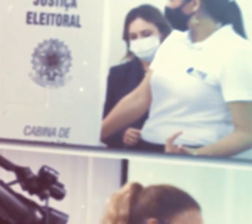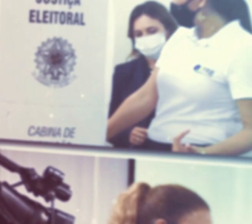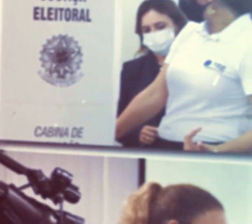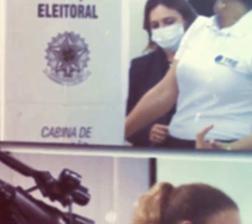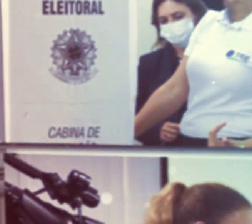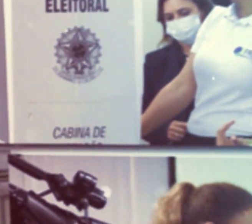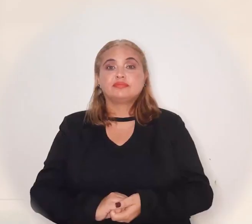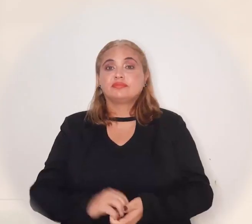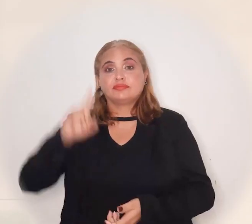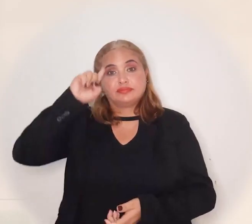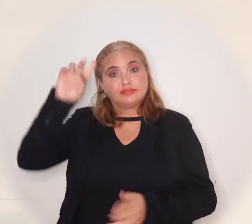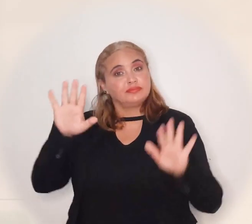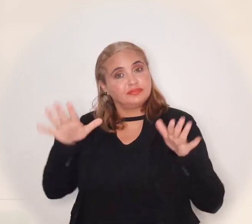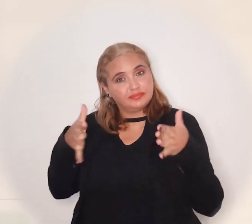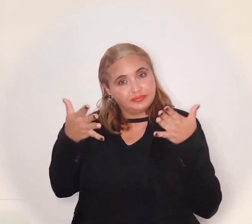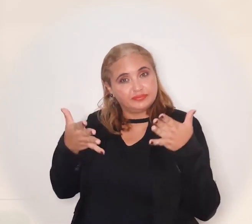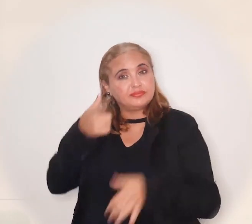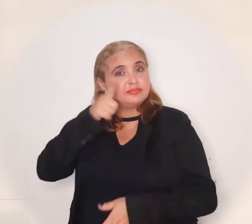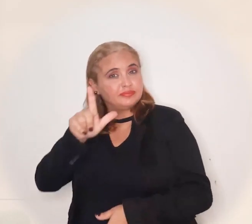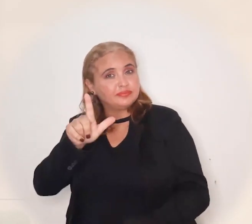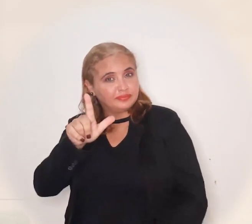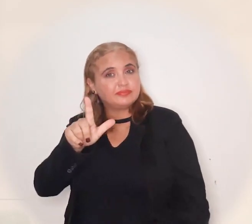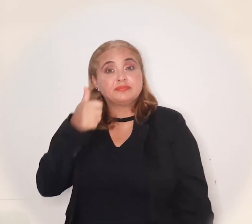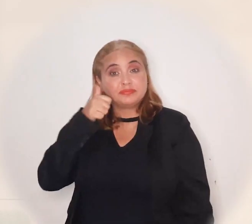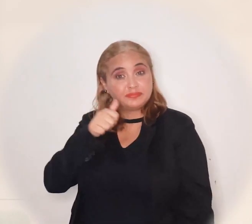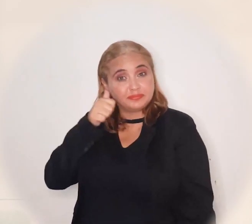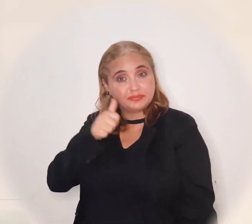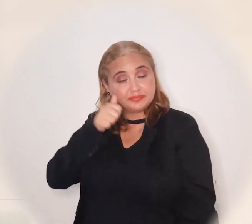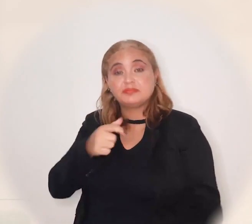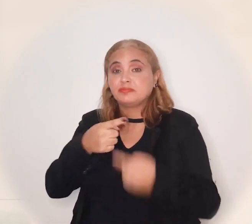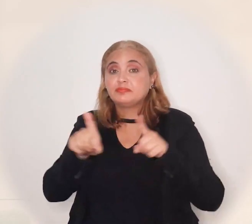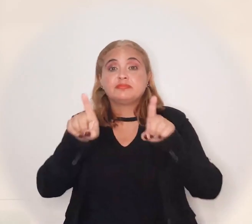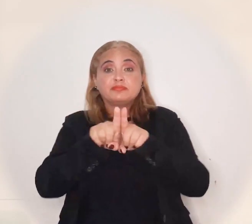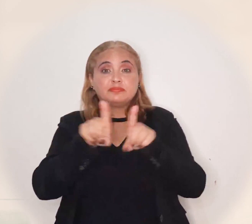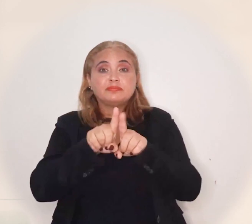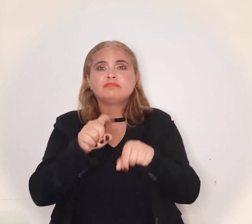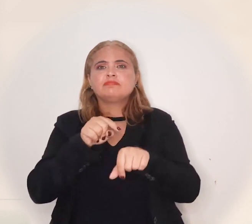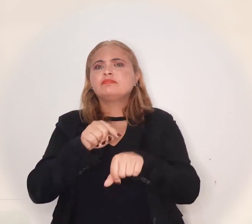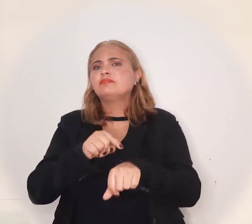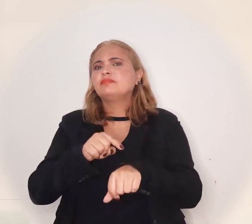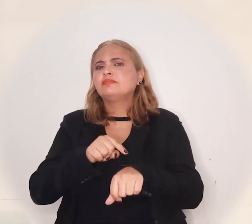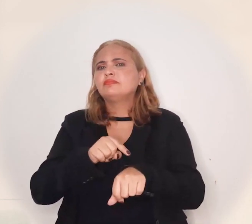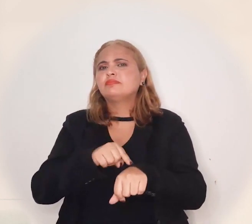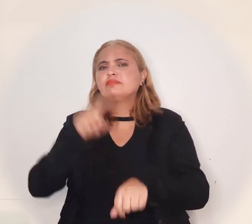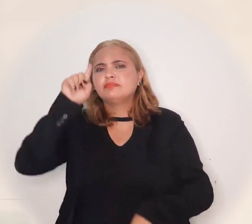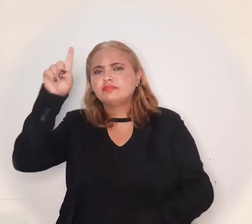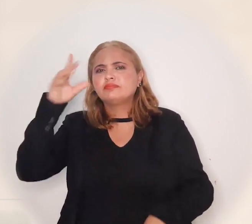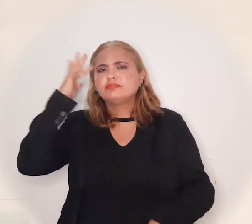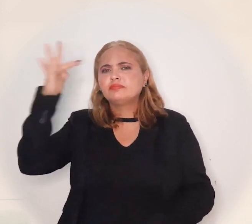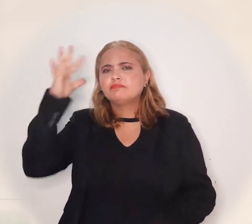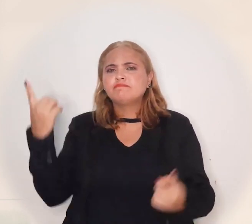Dia para comemorar as conquistas das mulheres, mas também dia para refletir